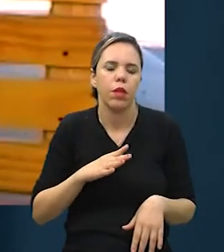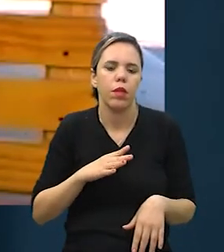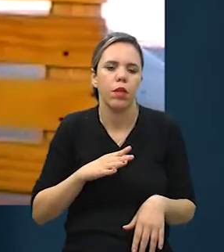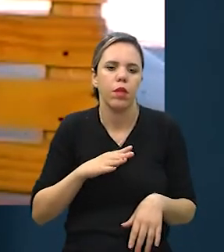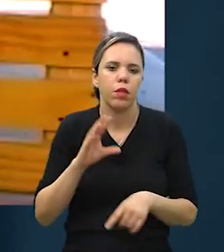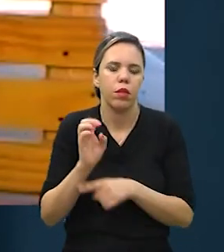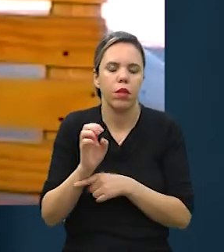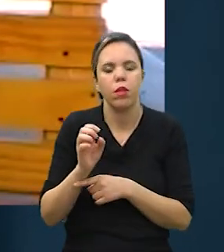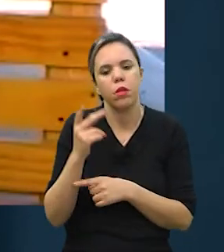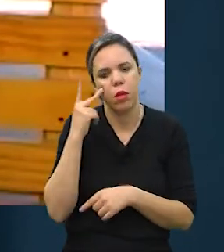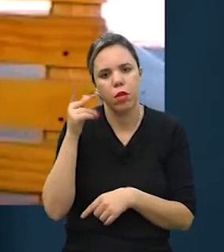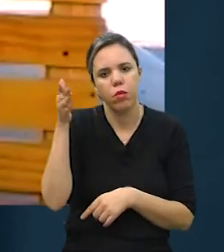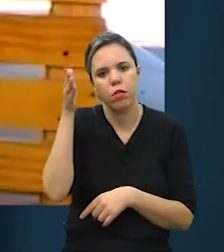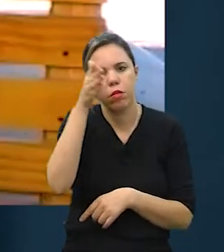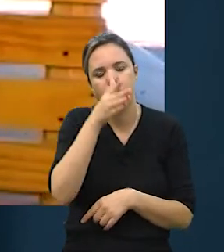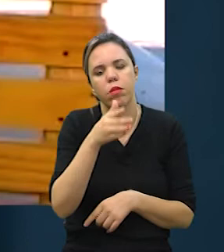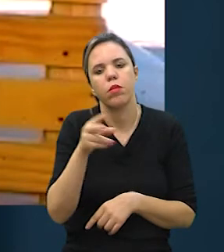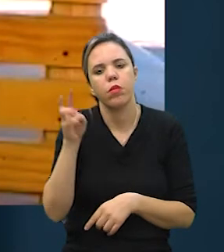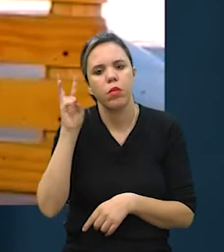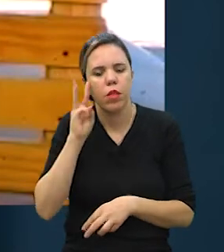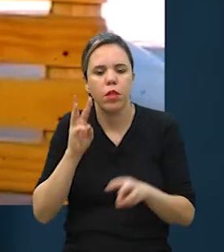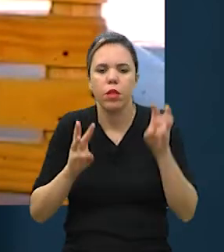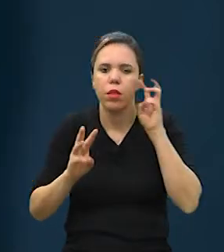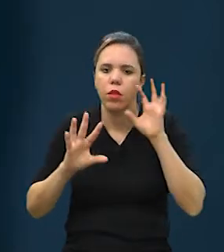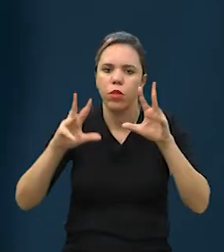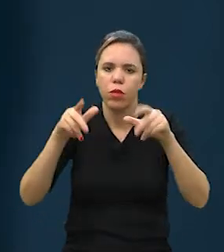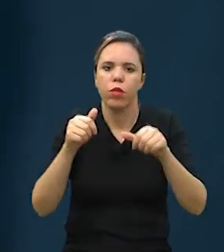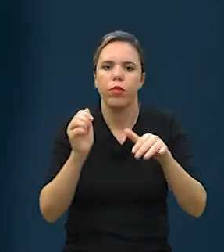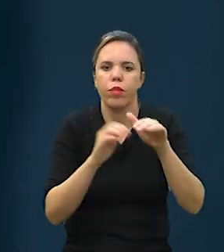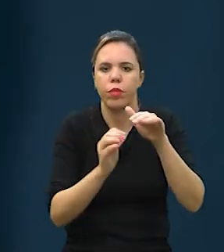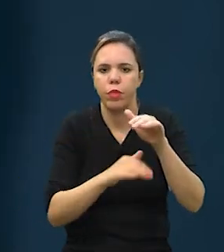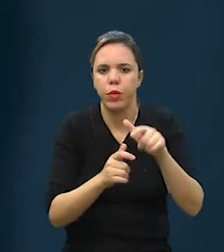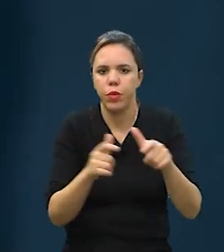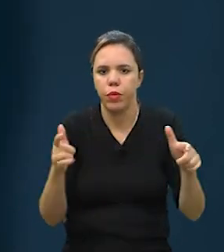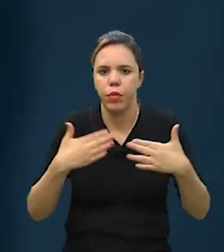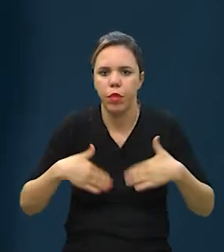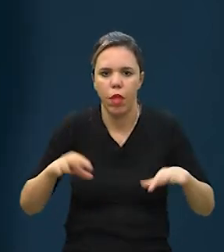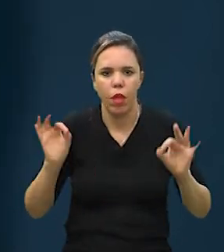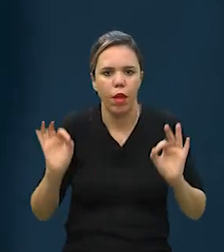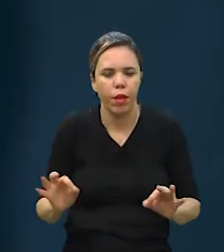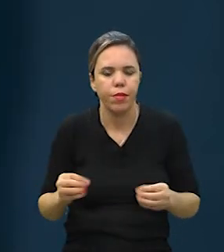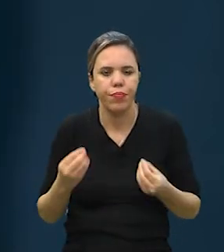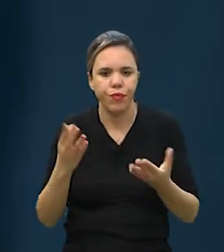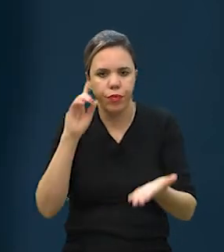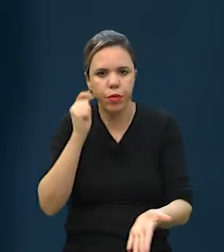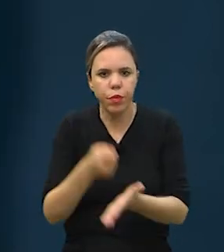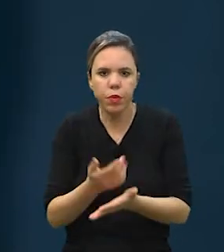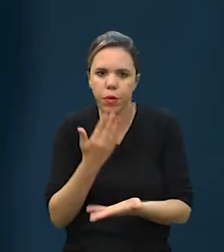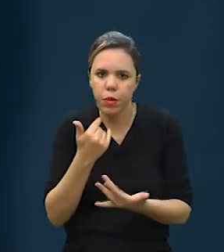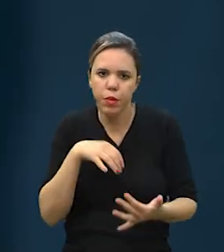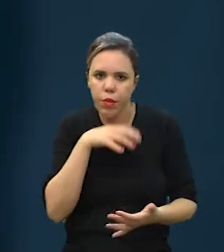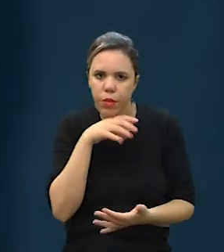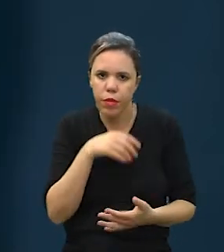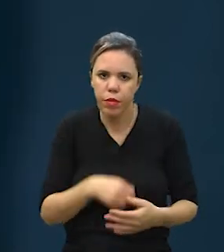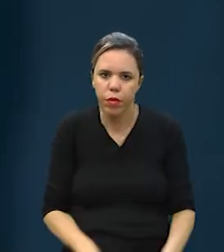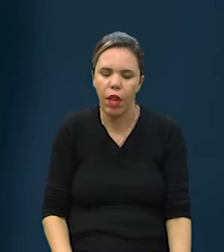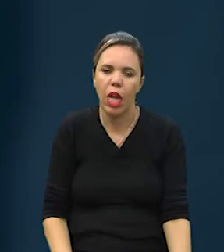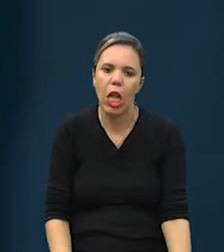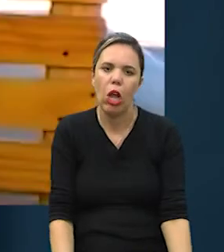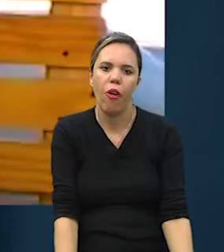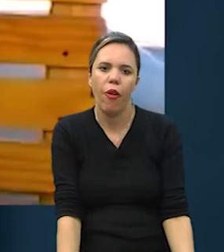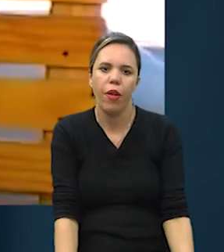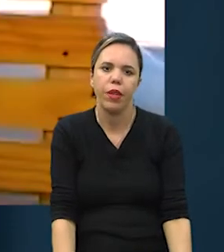terça e quinta, duas vezes por semana, a gente consegue atender todo mundo com um estoque tranquilo para garantir aí a alimentação dos